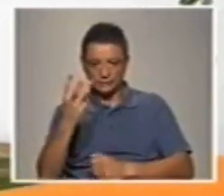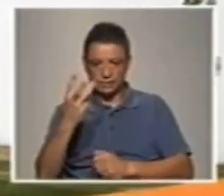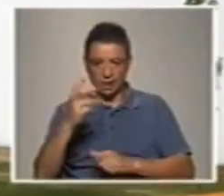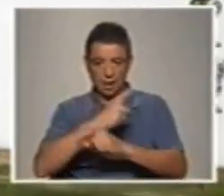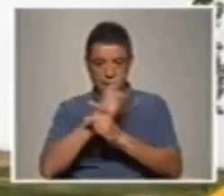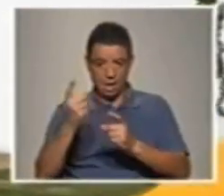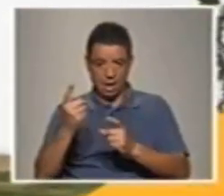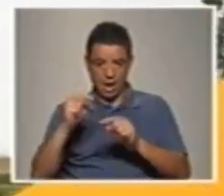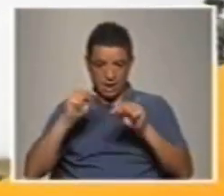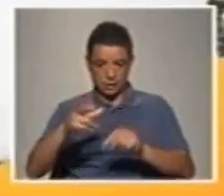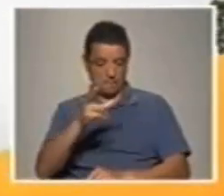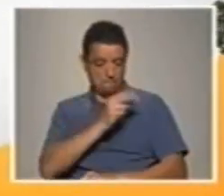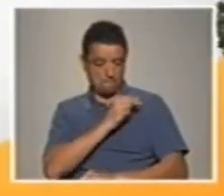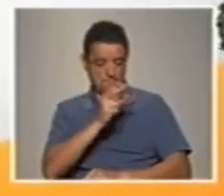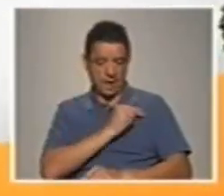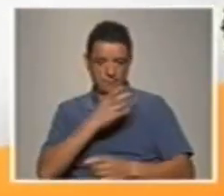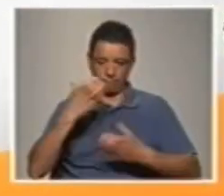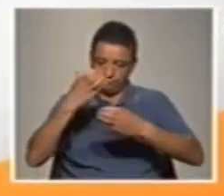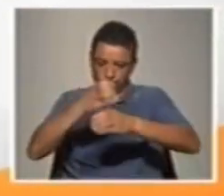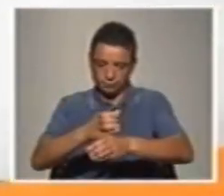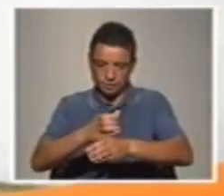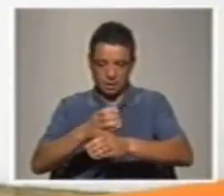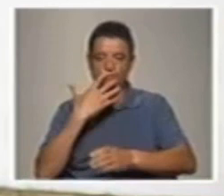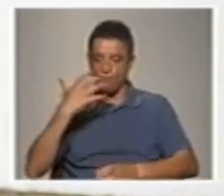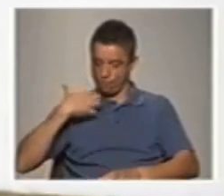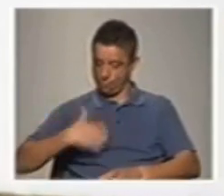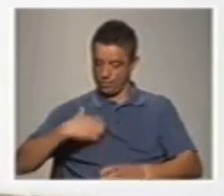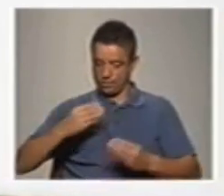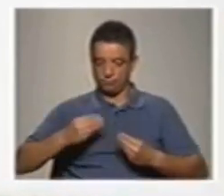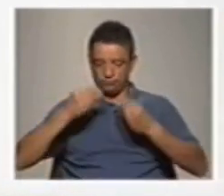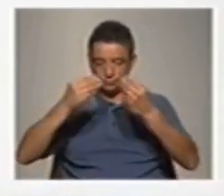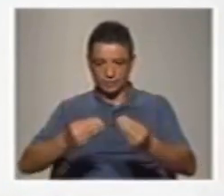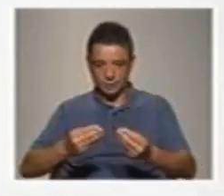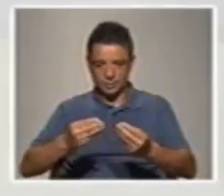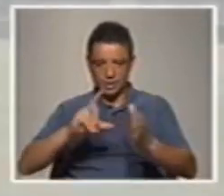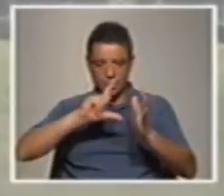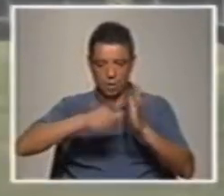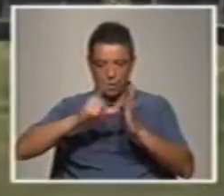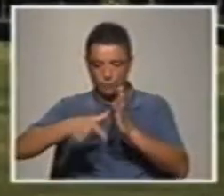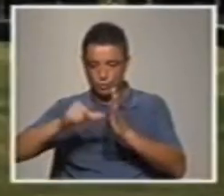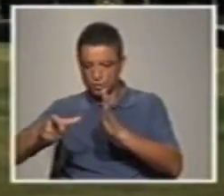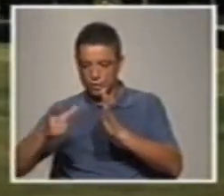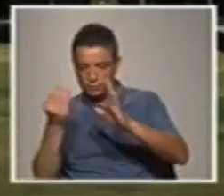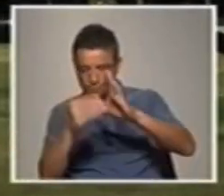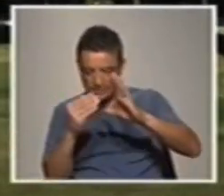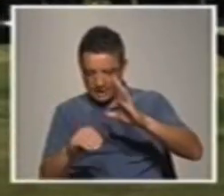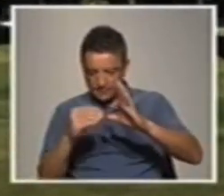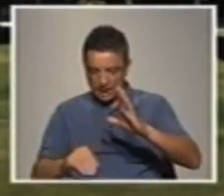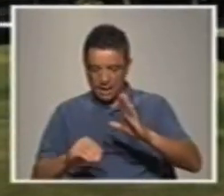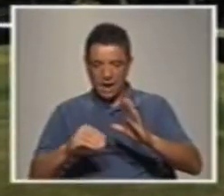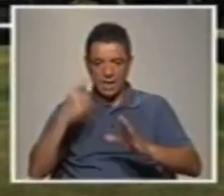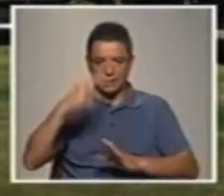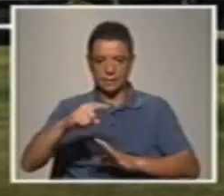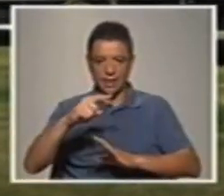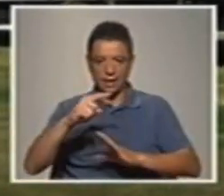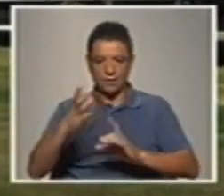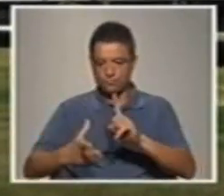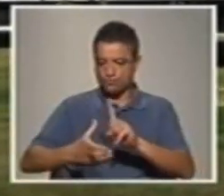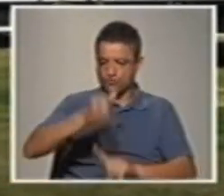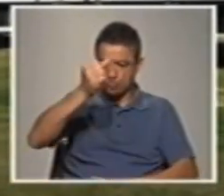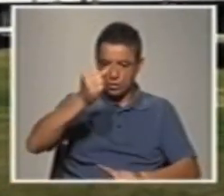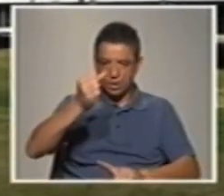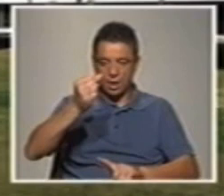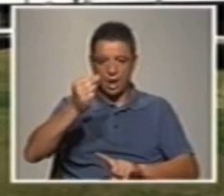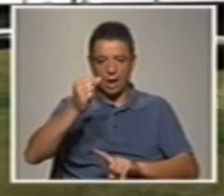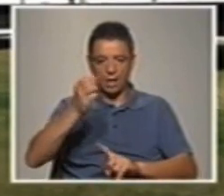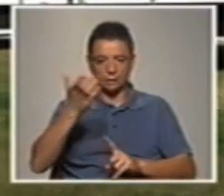Platinum Awards é um troféu de prestígio atribuído aos projetos e implementações que tenham alcançado um